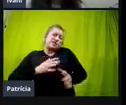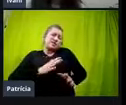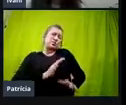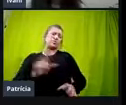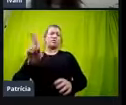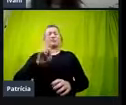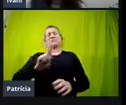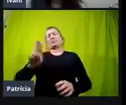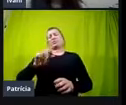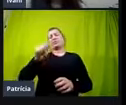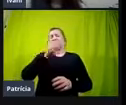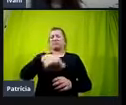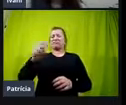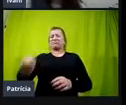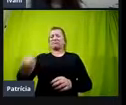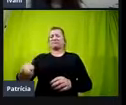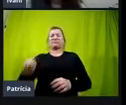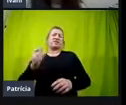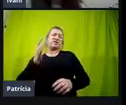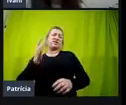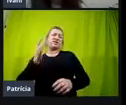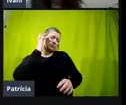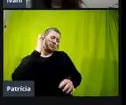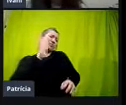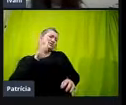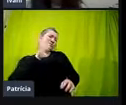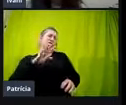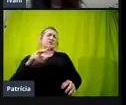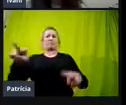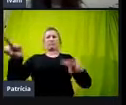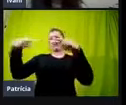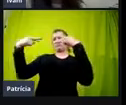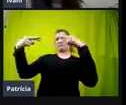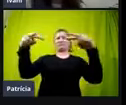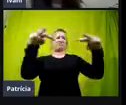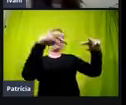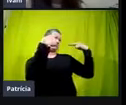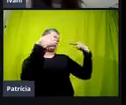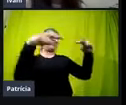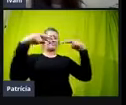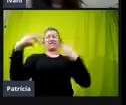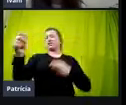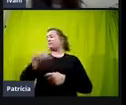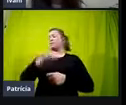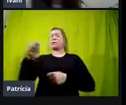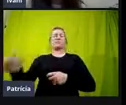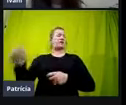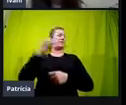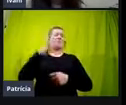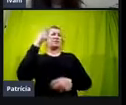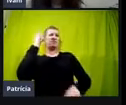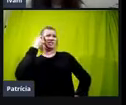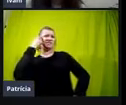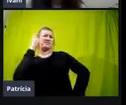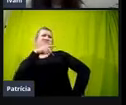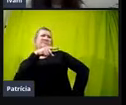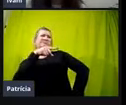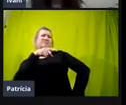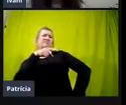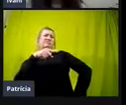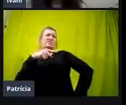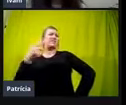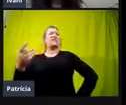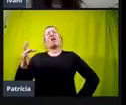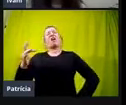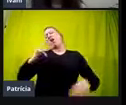que ele não acha legal, que ele acha que as pessoas realmente olham para ele e ficam pensando que ele é muito pobre e coitado,